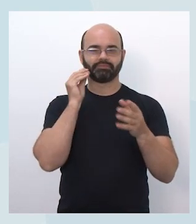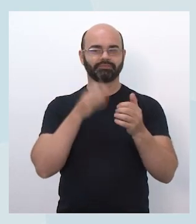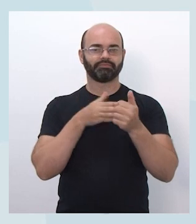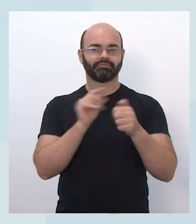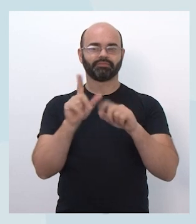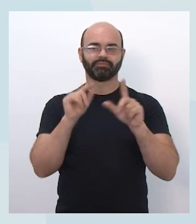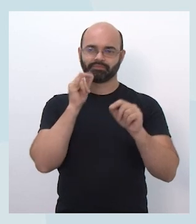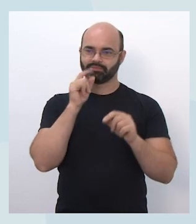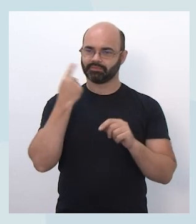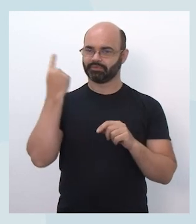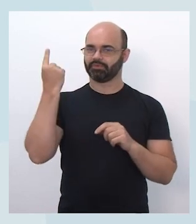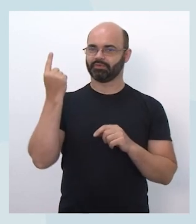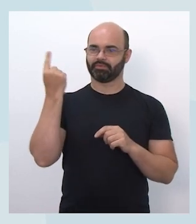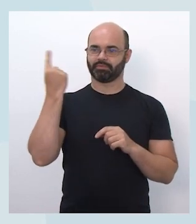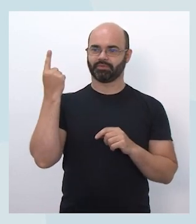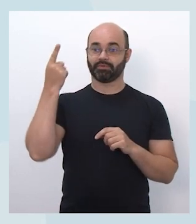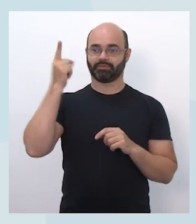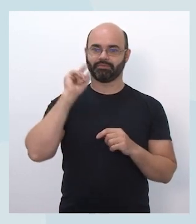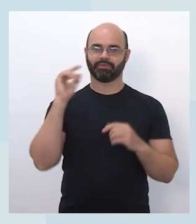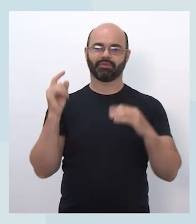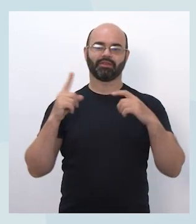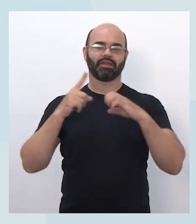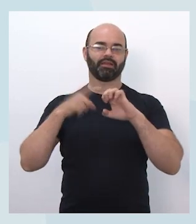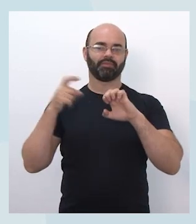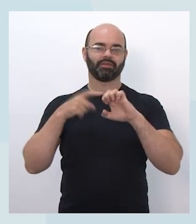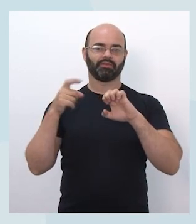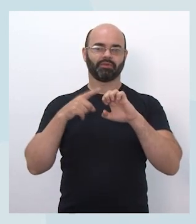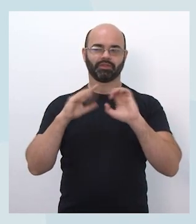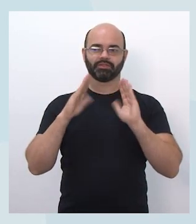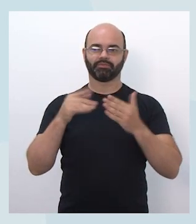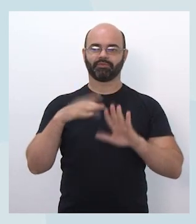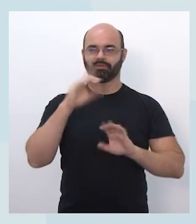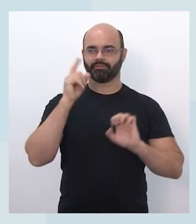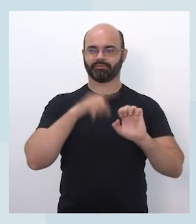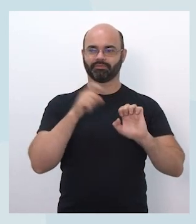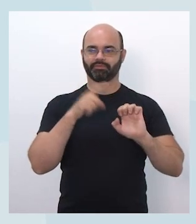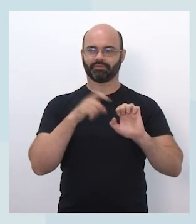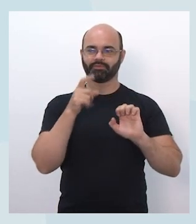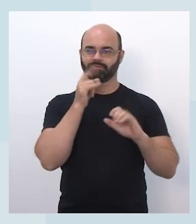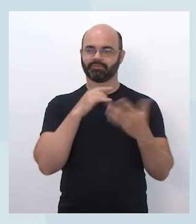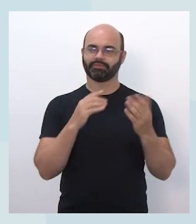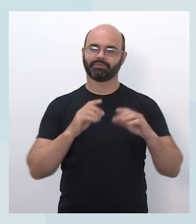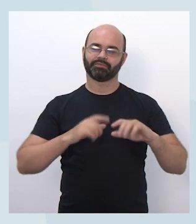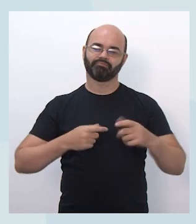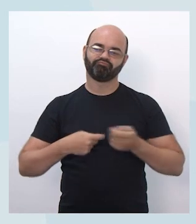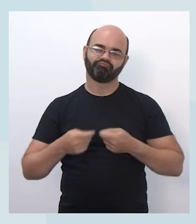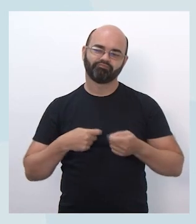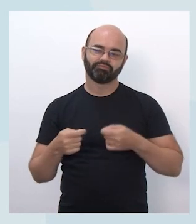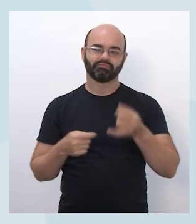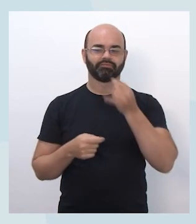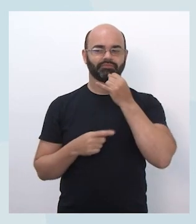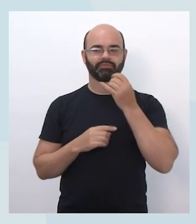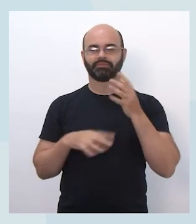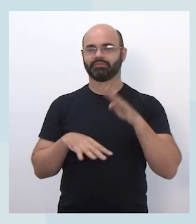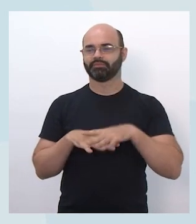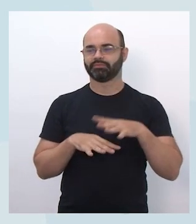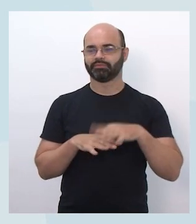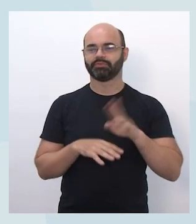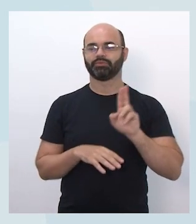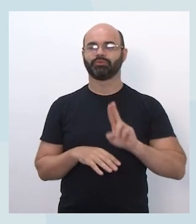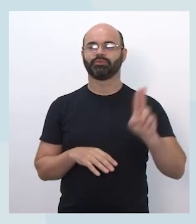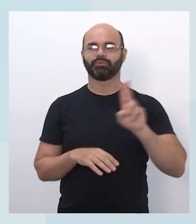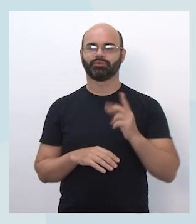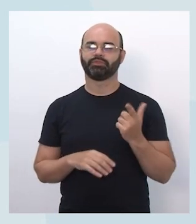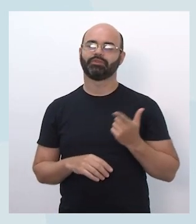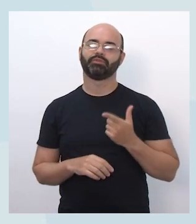uma focada em empreendedorismo, de apoio ao comércio local, usando conceitos matemáticos, uma outra